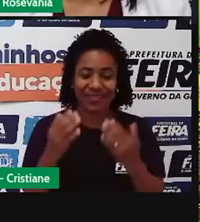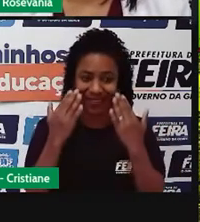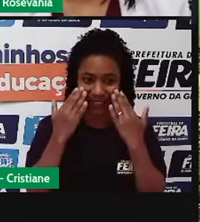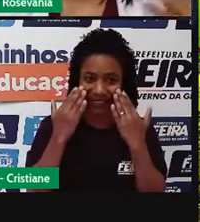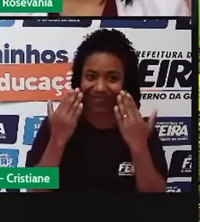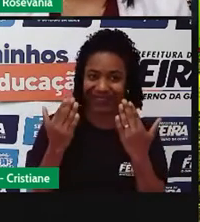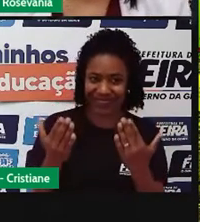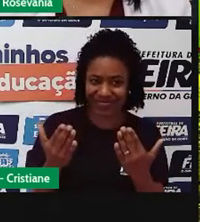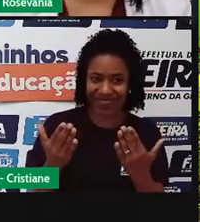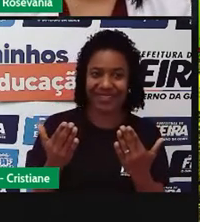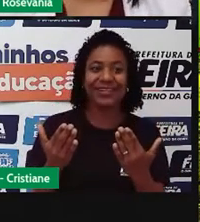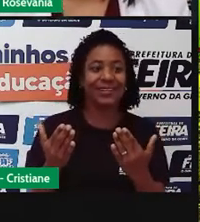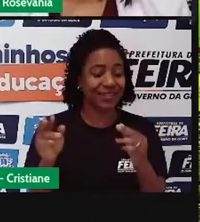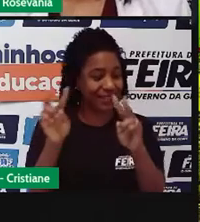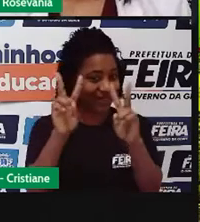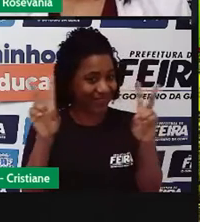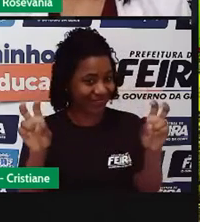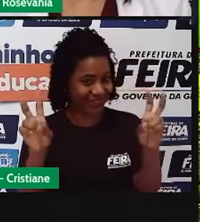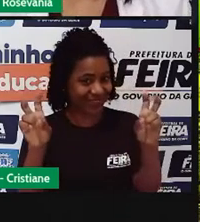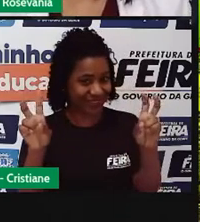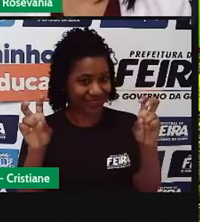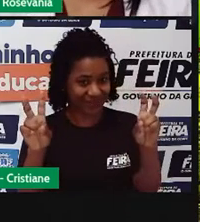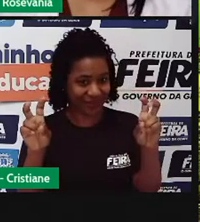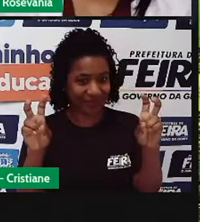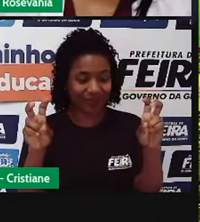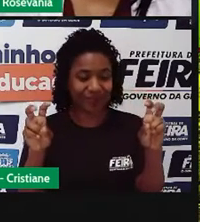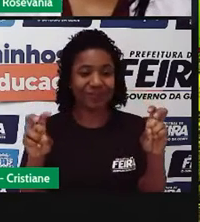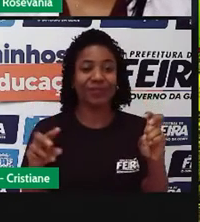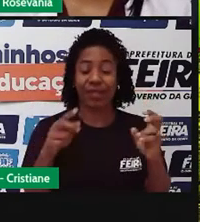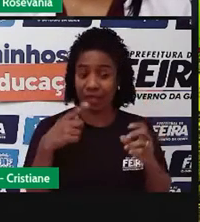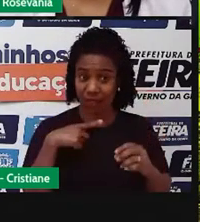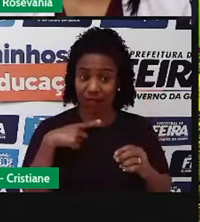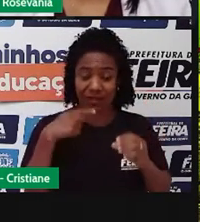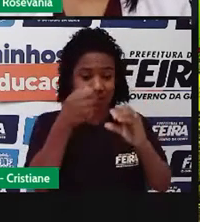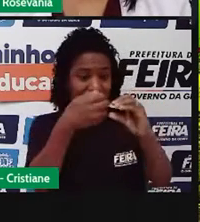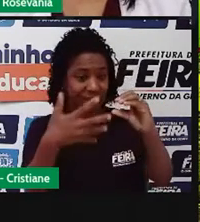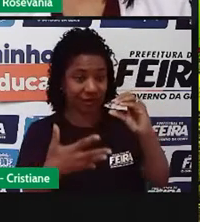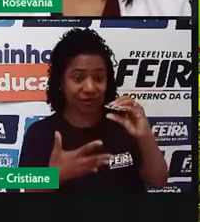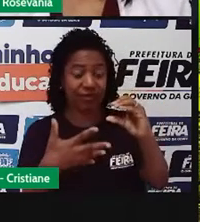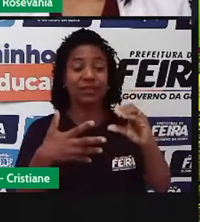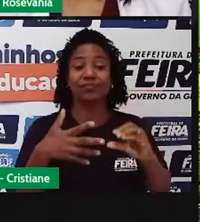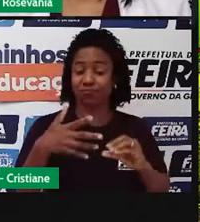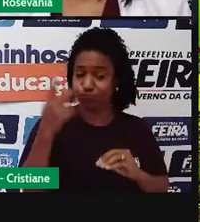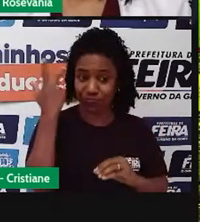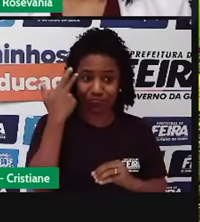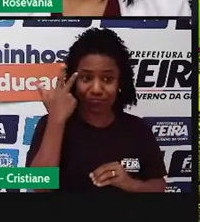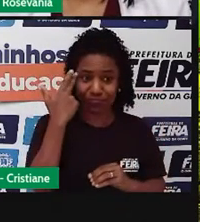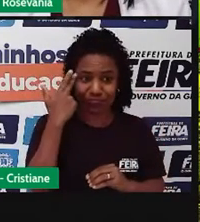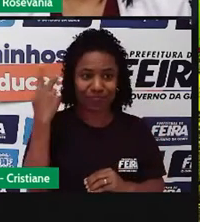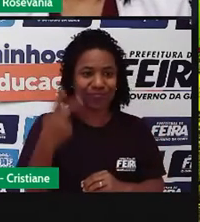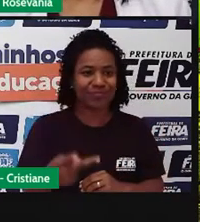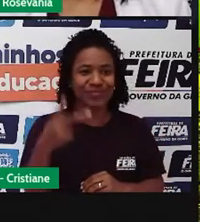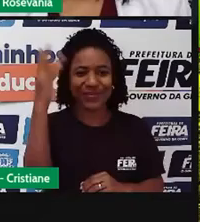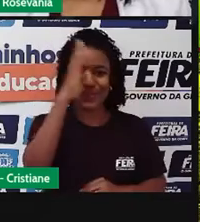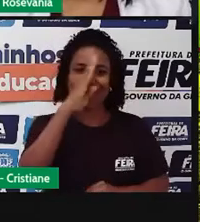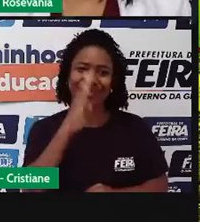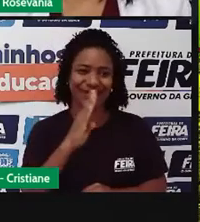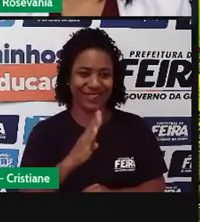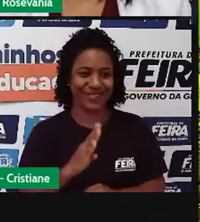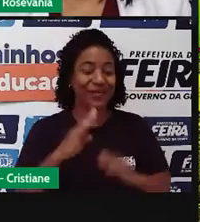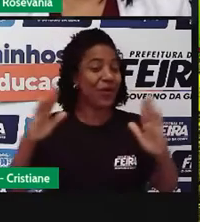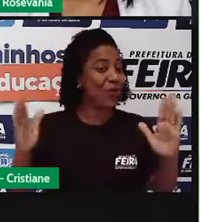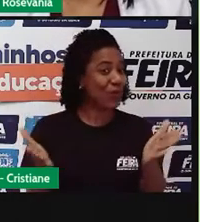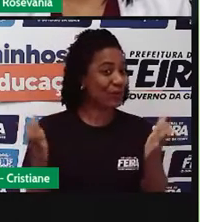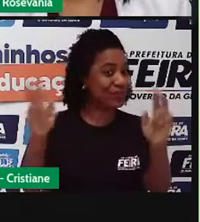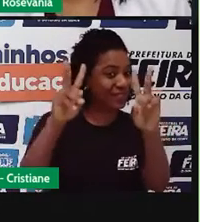falar de mais outra coisa relacionada, né, aos aspectos naturais do Brasil. E nesse caso, nós vamos falar, né, sobre